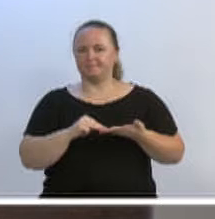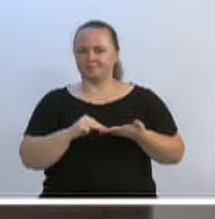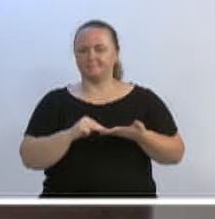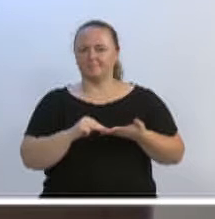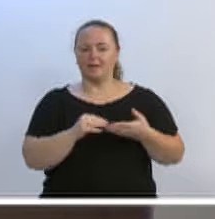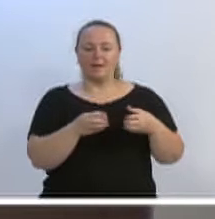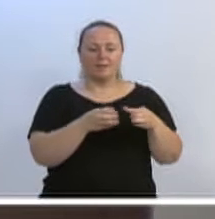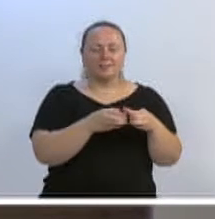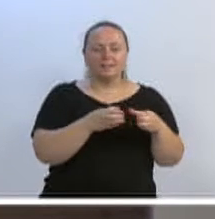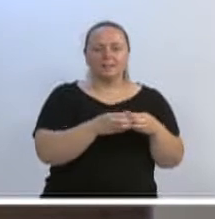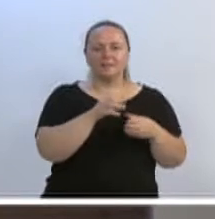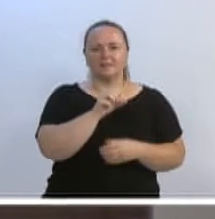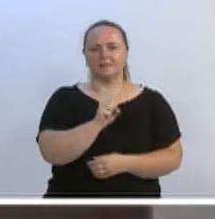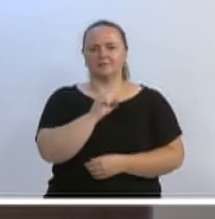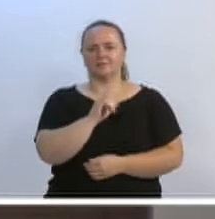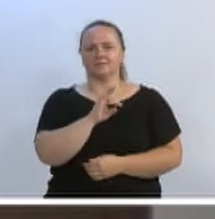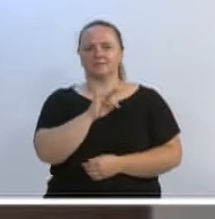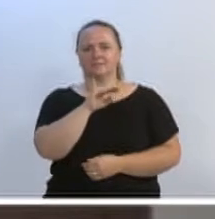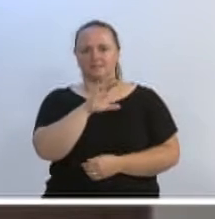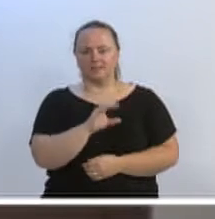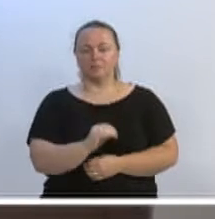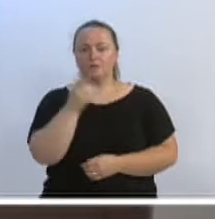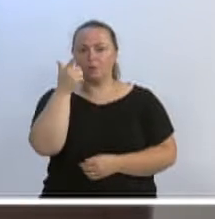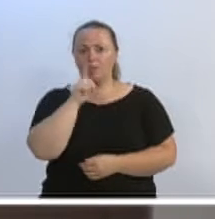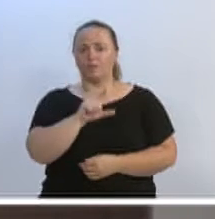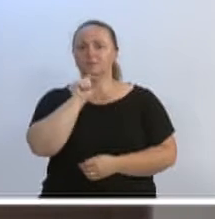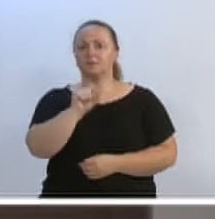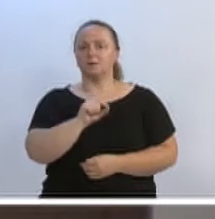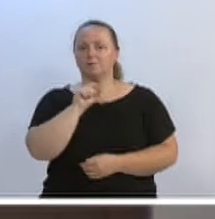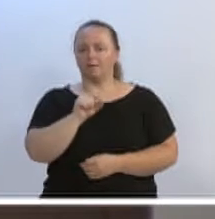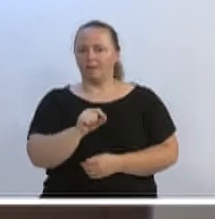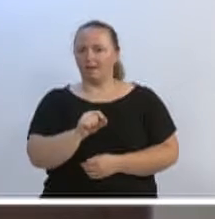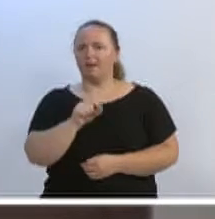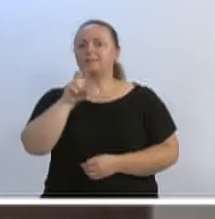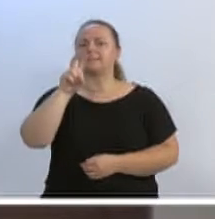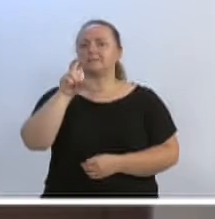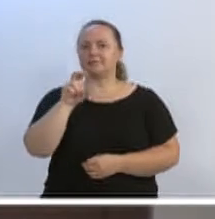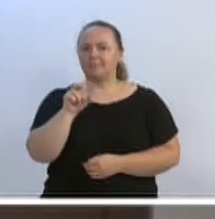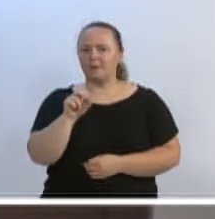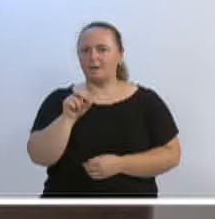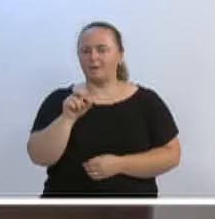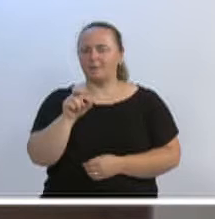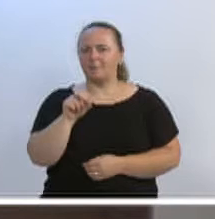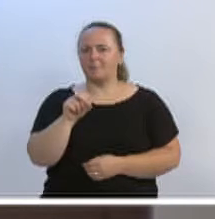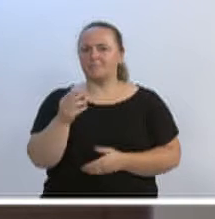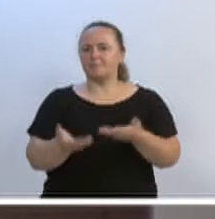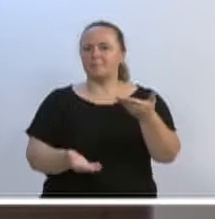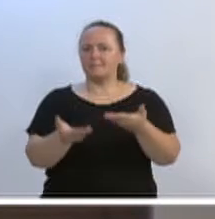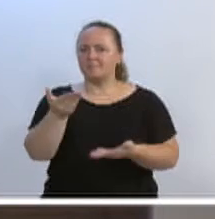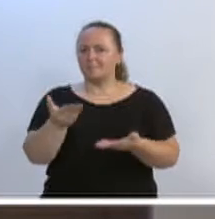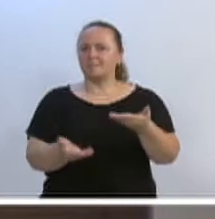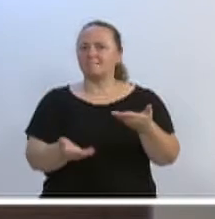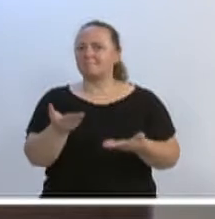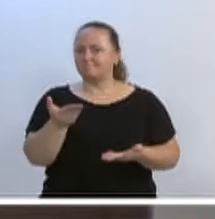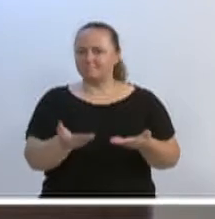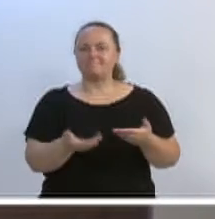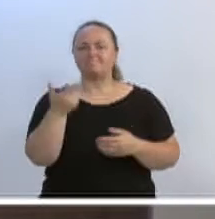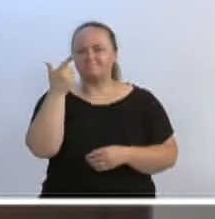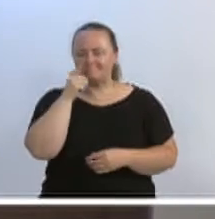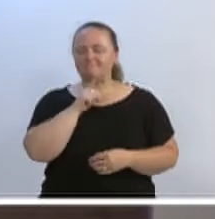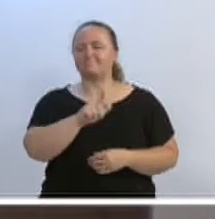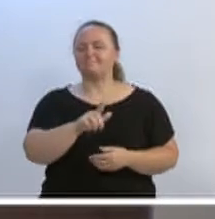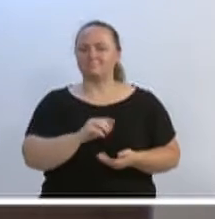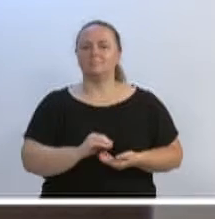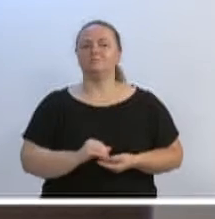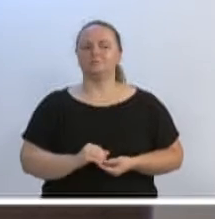Dona Luz. Foram meia toneladas entregues ontem, inclusive, eu fui pessoalmente no sítio, não sei se tem aqui imagens, Ari, se tu puder soltar, fui